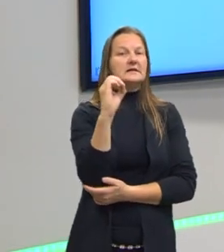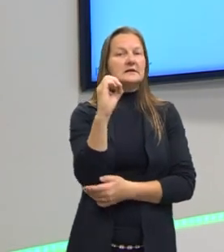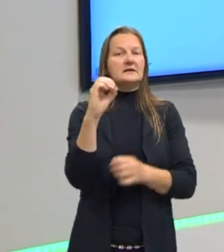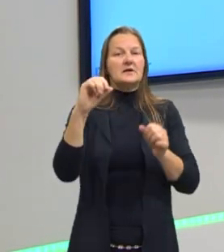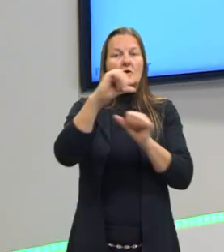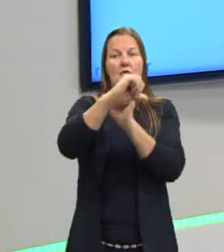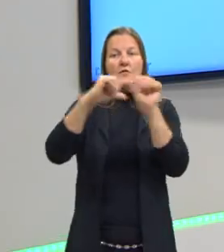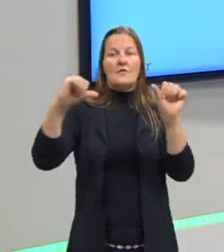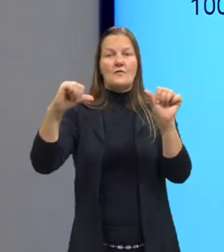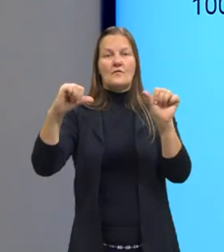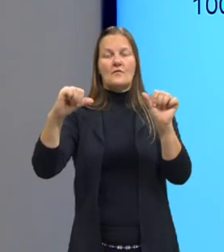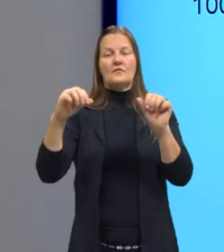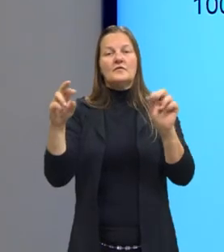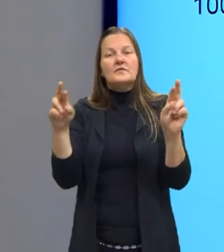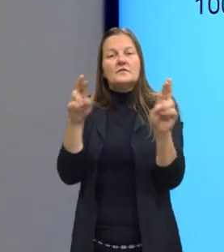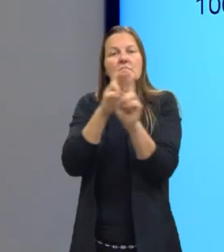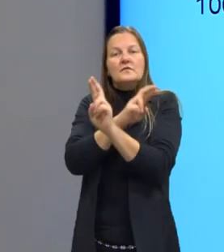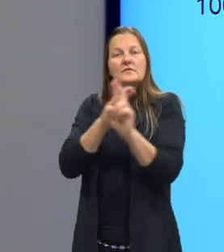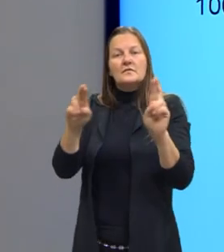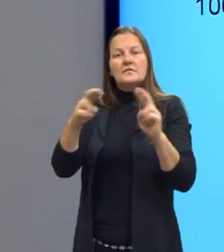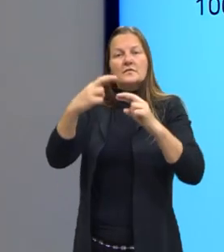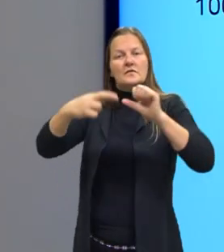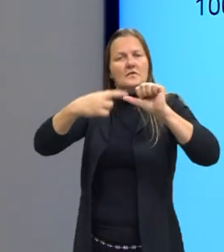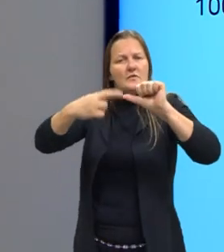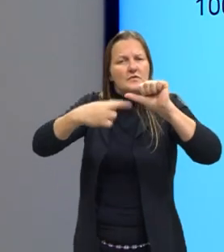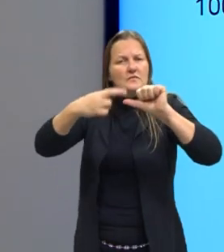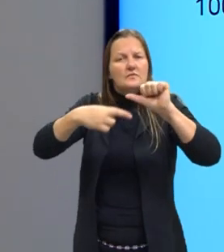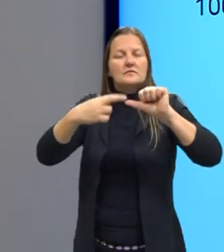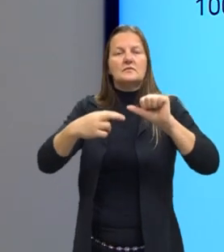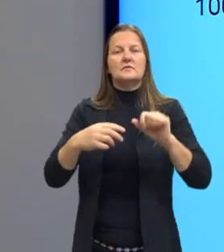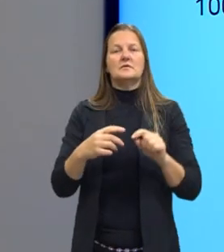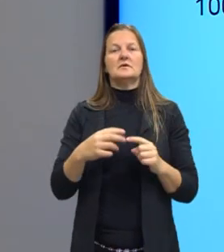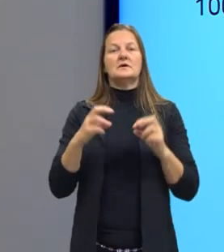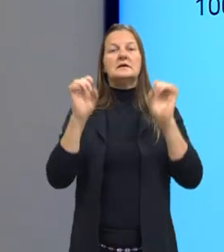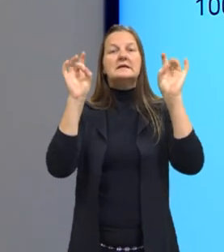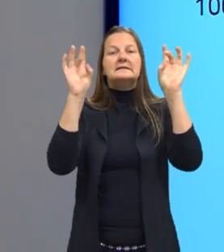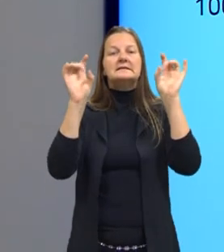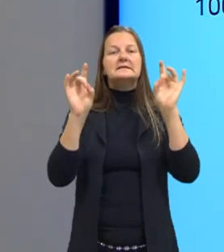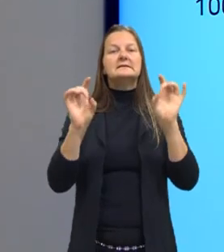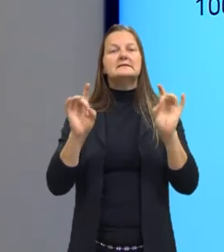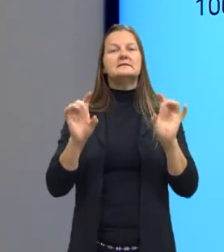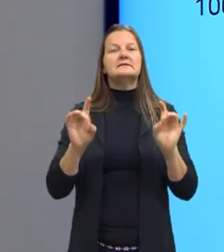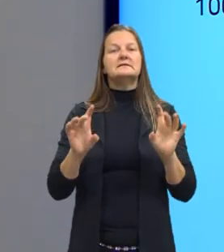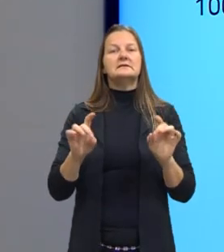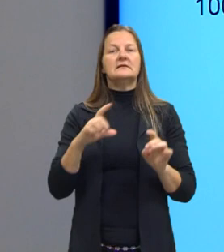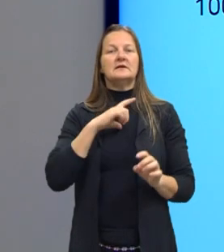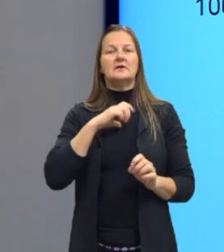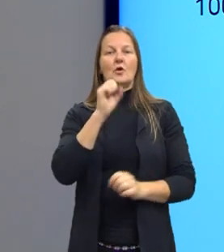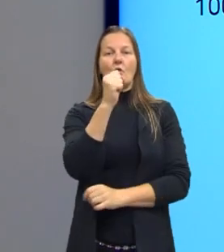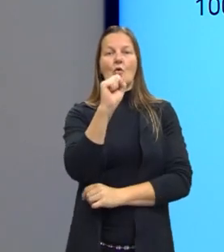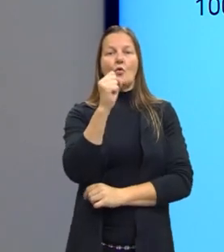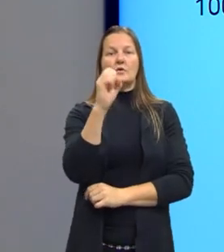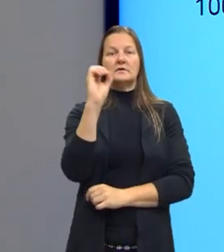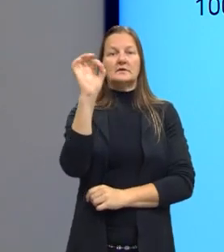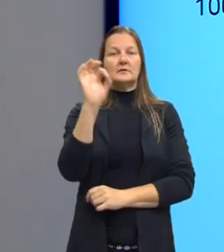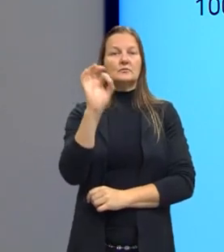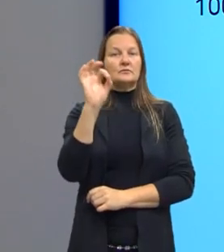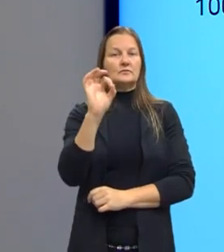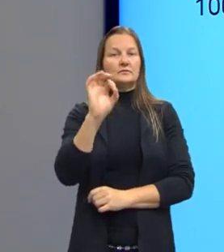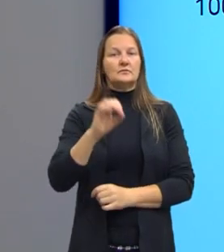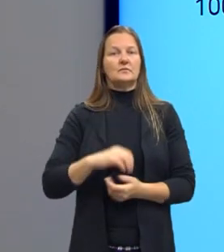condições normais, naquela reação. Porém, em uma condição específica, com um rendimento de 80%,